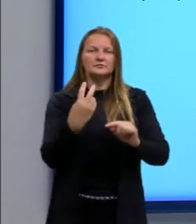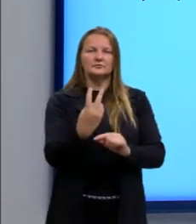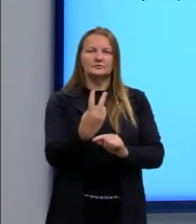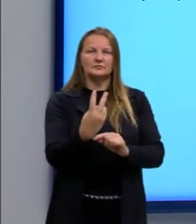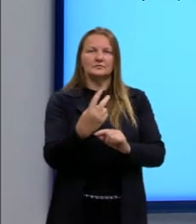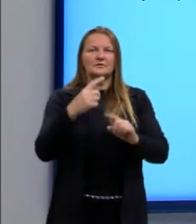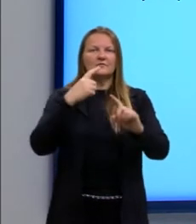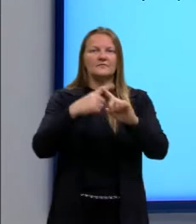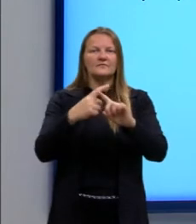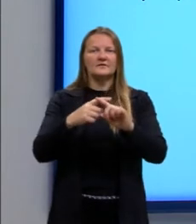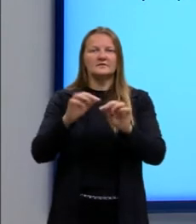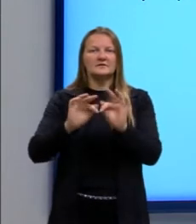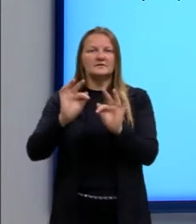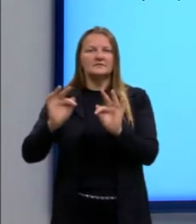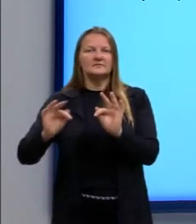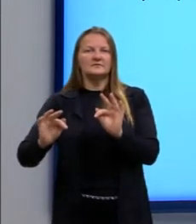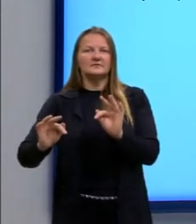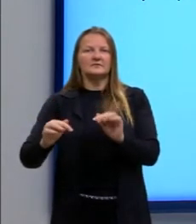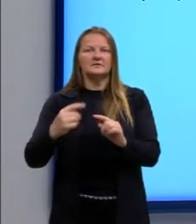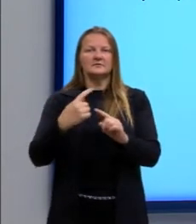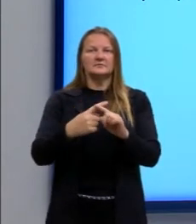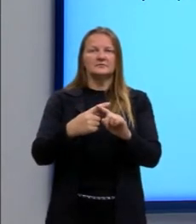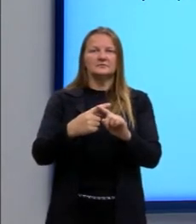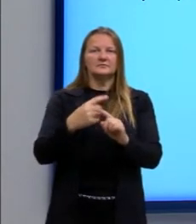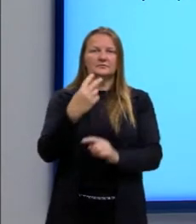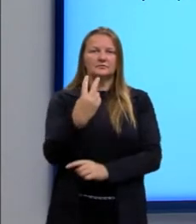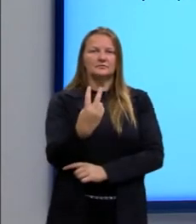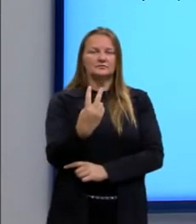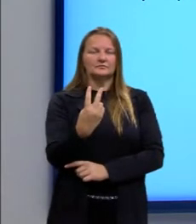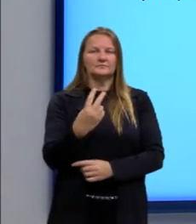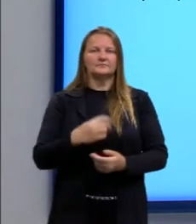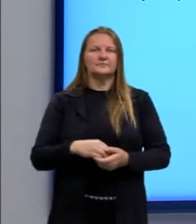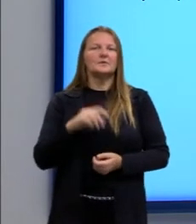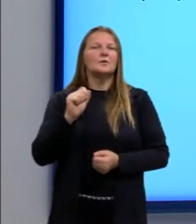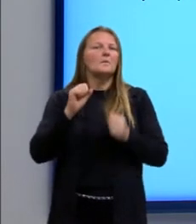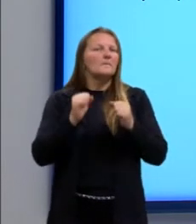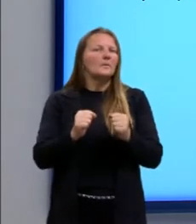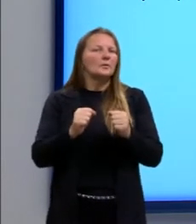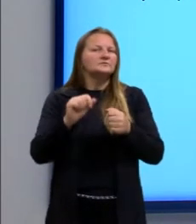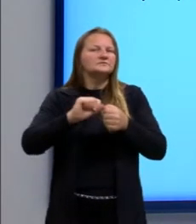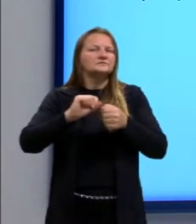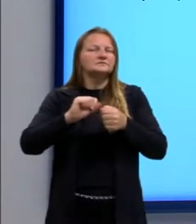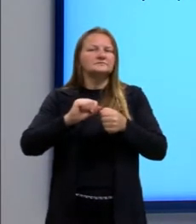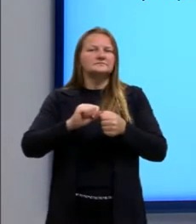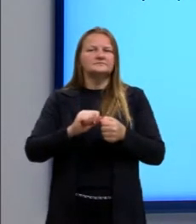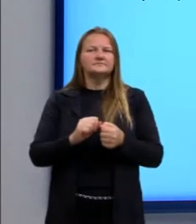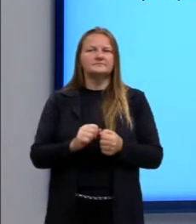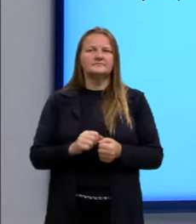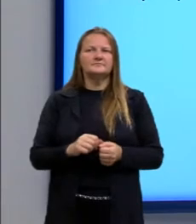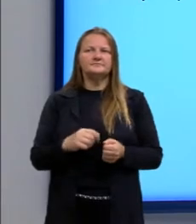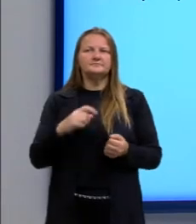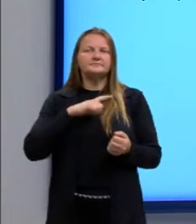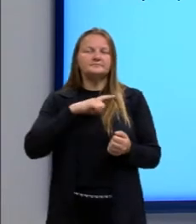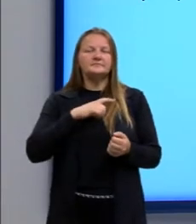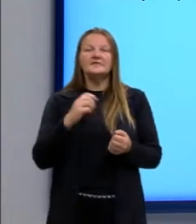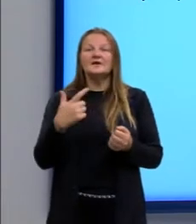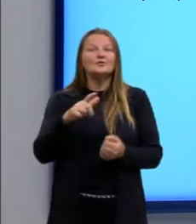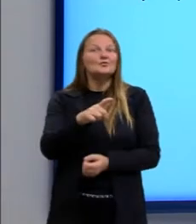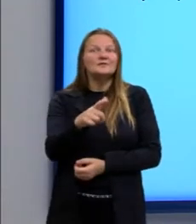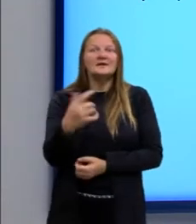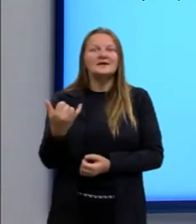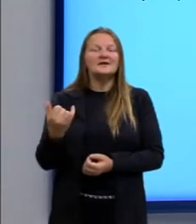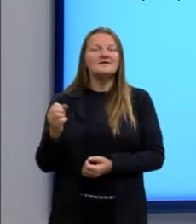multiplicado pela frequência da barra 2. O que a gente pode considerar? Vejam que essa questão, ela não tem valores